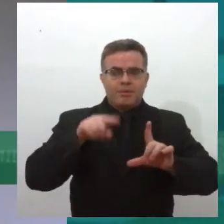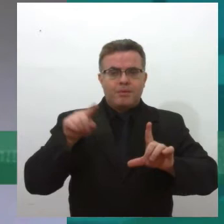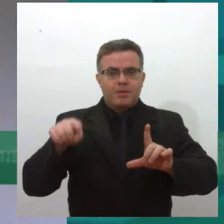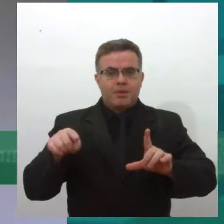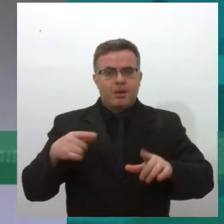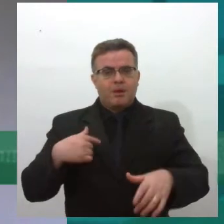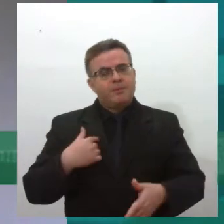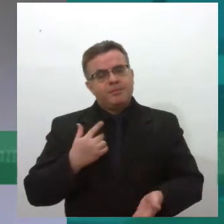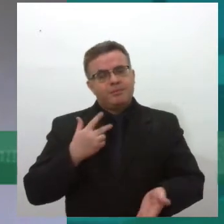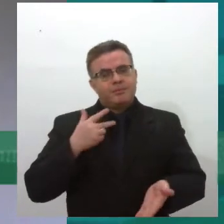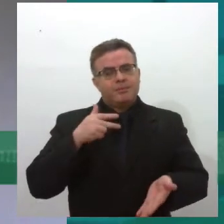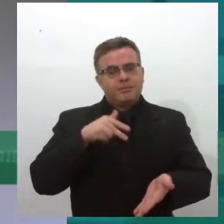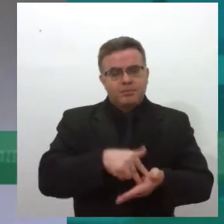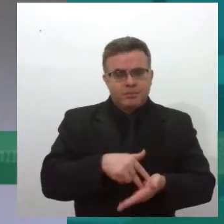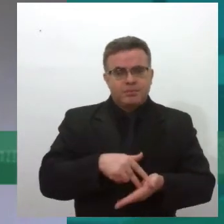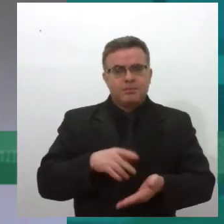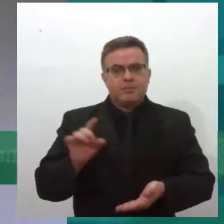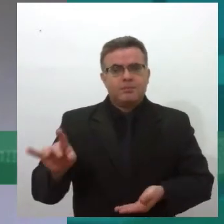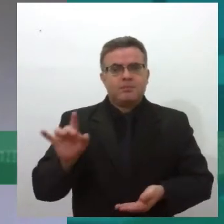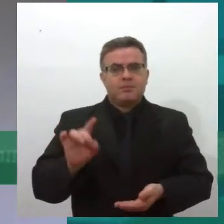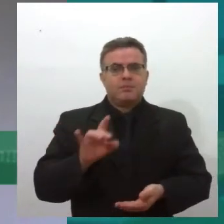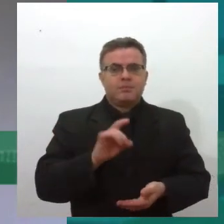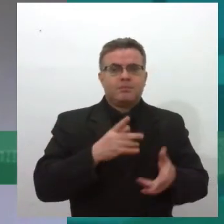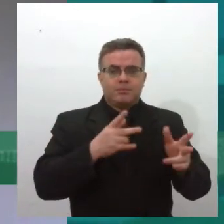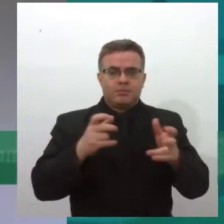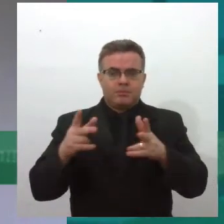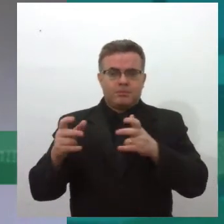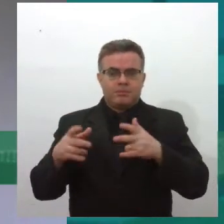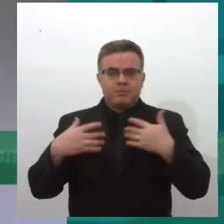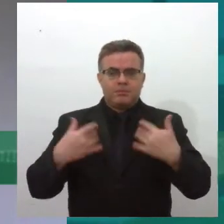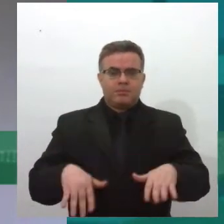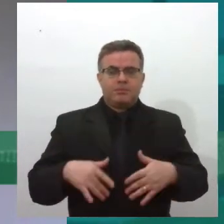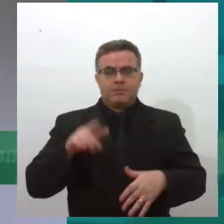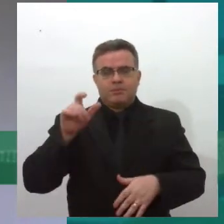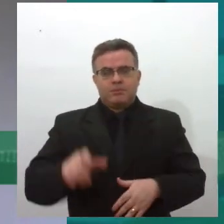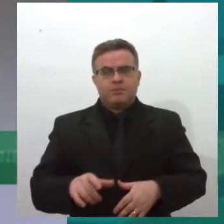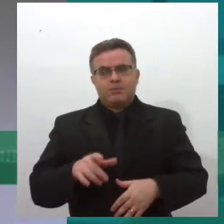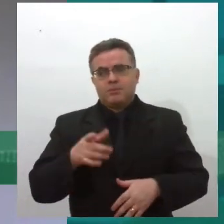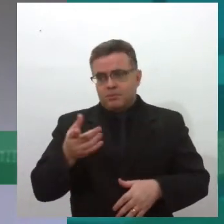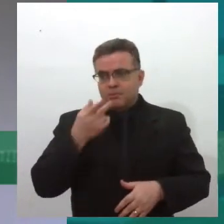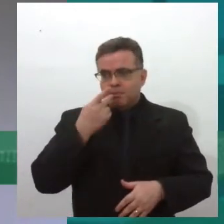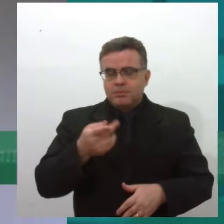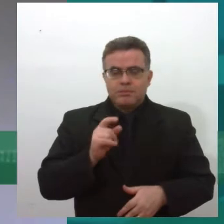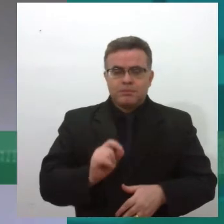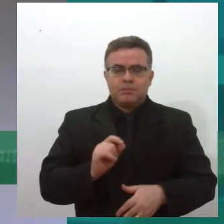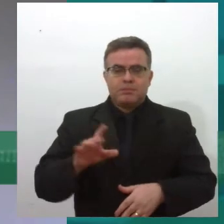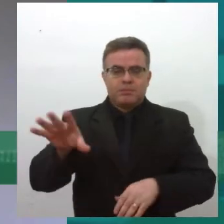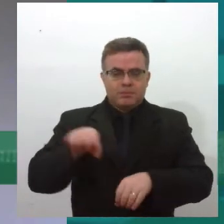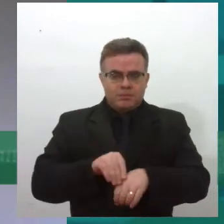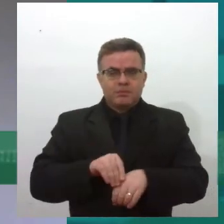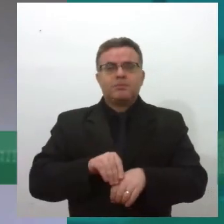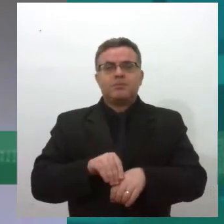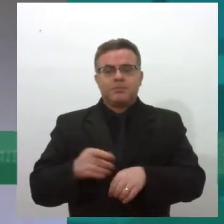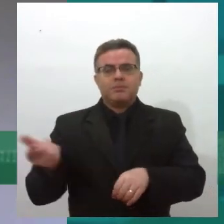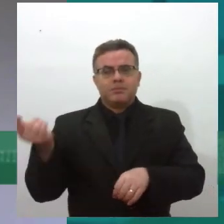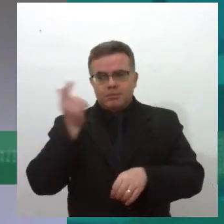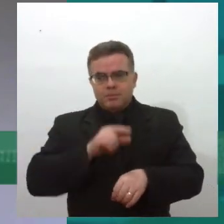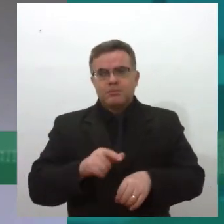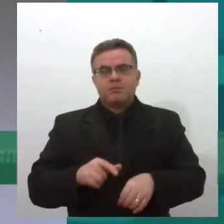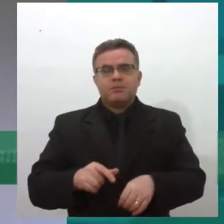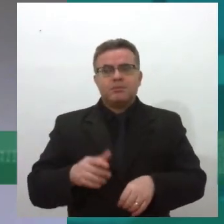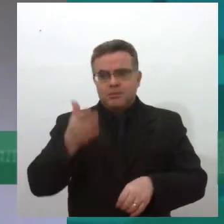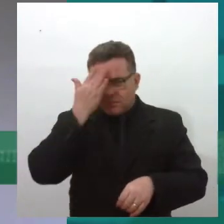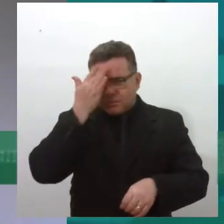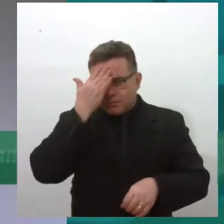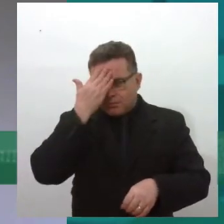gente vai no caso individual, aí a gente vê o caso da Priscila, aí sim a gente consegue, começa a ter a dimensão